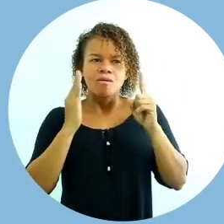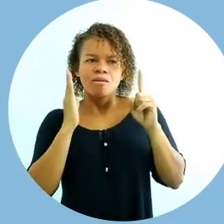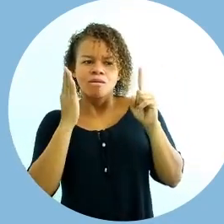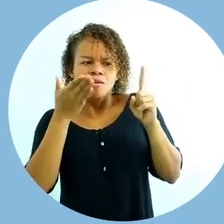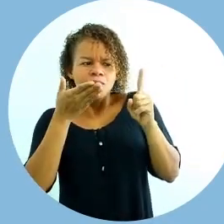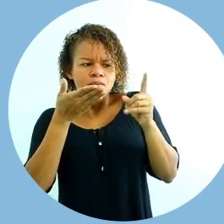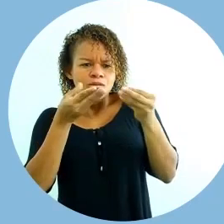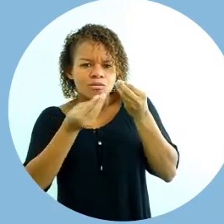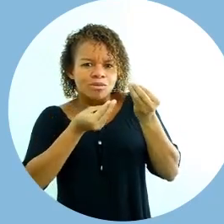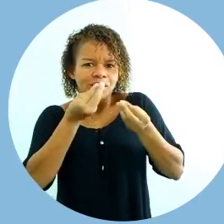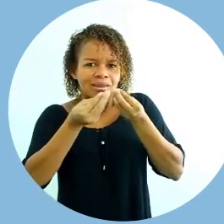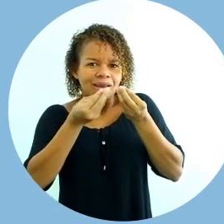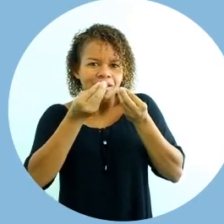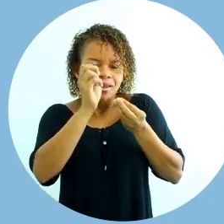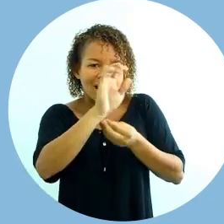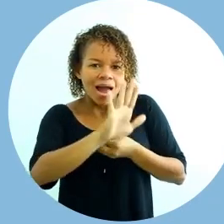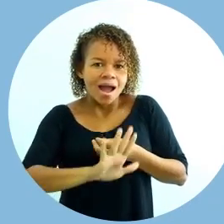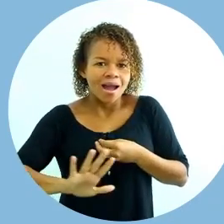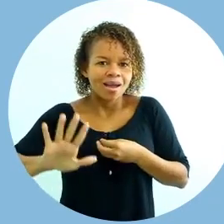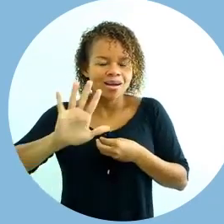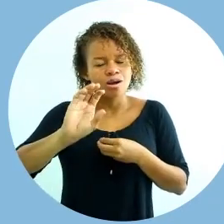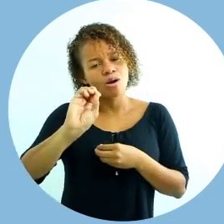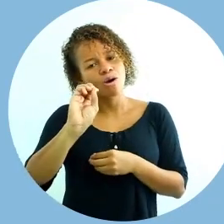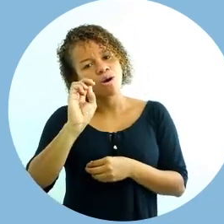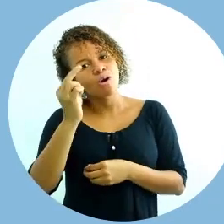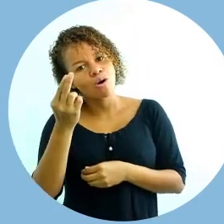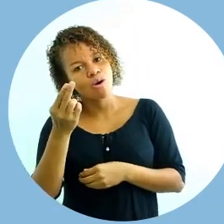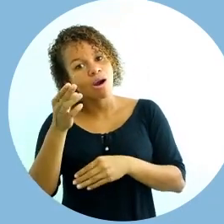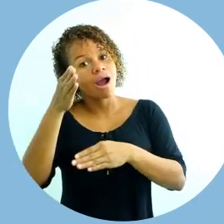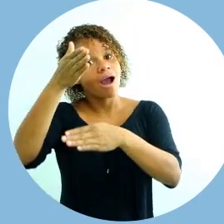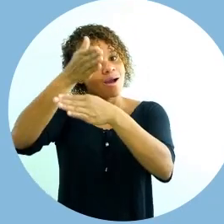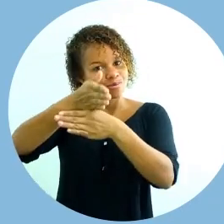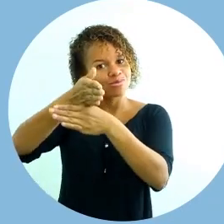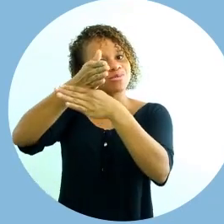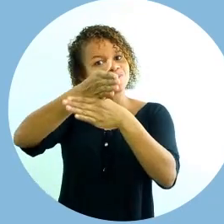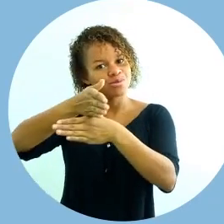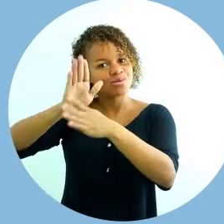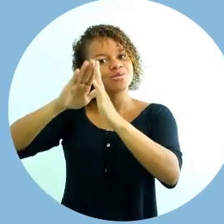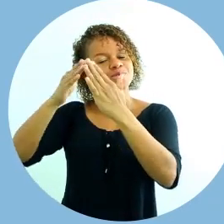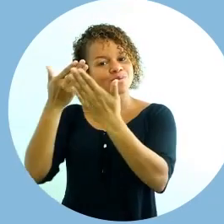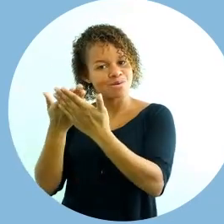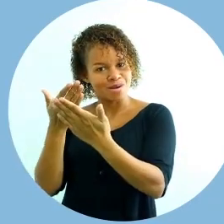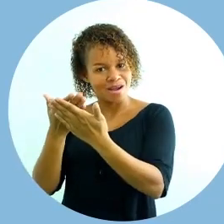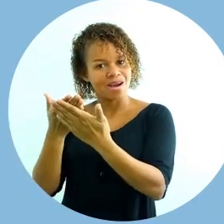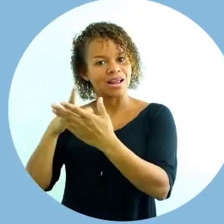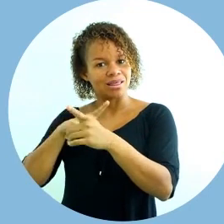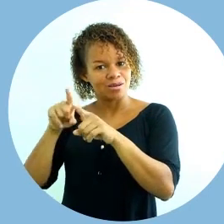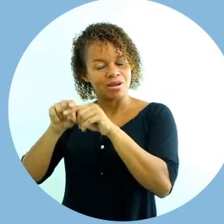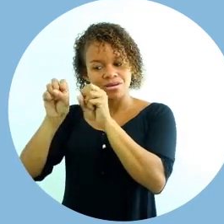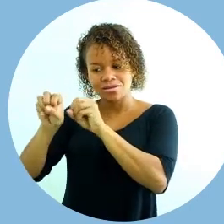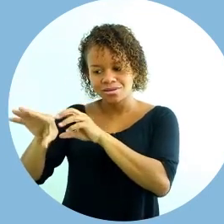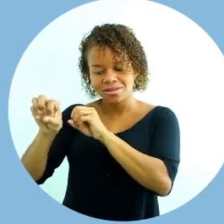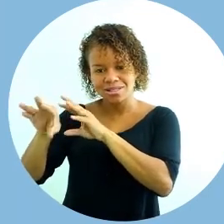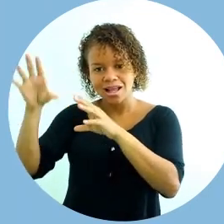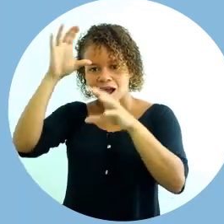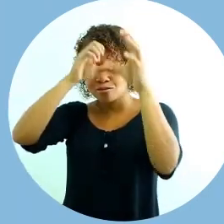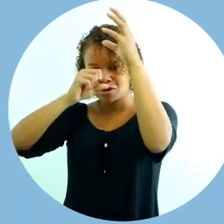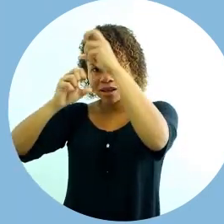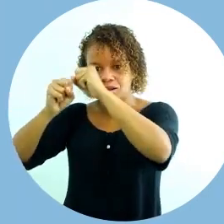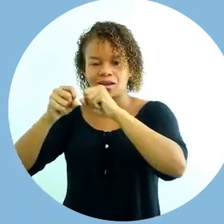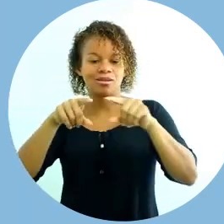Ou seja, a vídeo-aula tem a função de ensinar aprendendo e aprender ensinando.